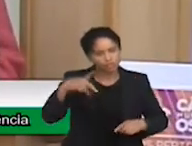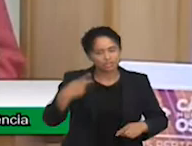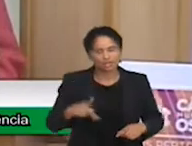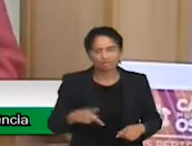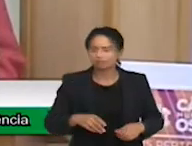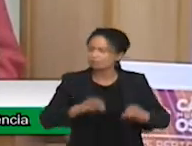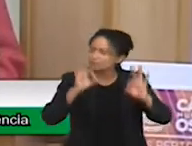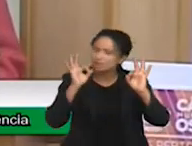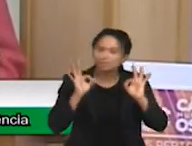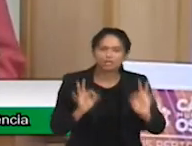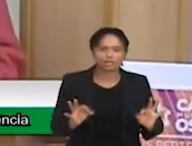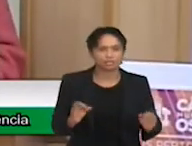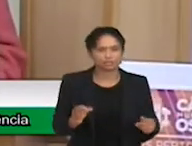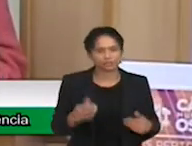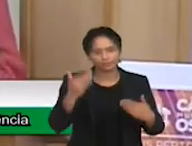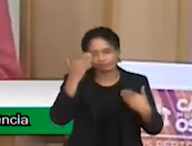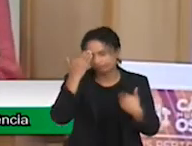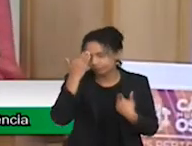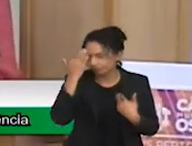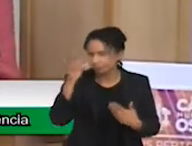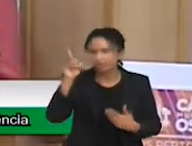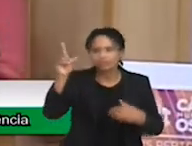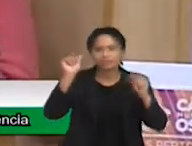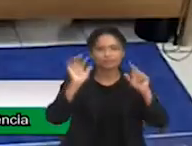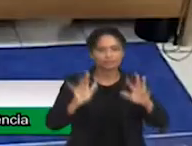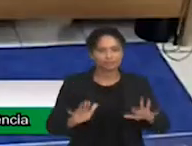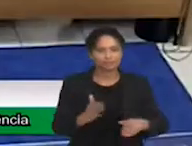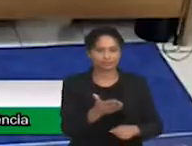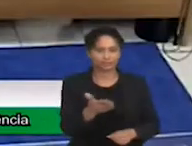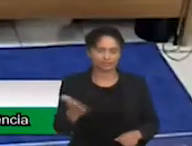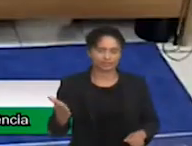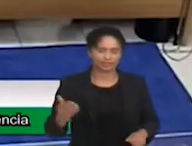tenho dúvidas disso. Muito obrigada e que Deus abençoe a todos.